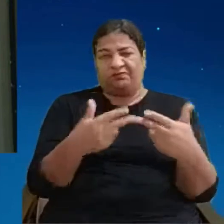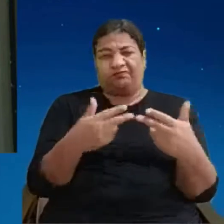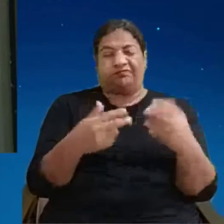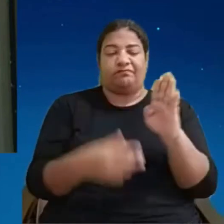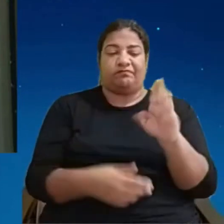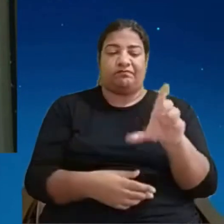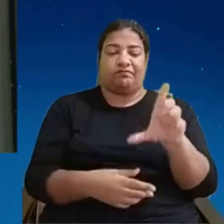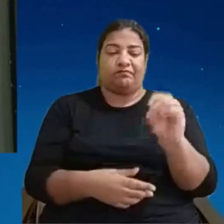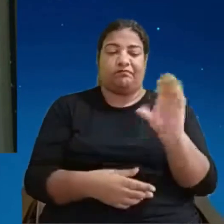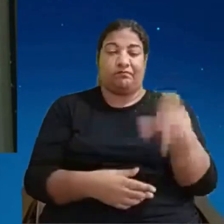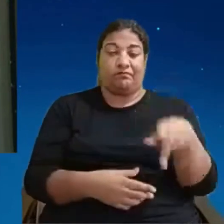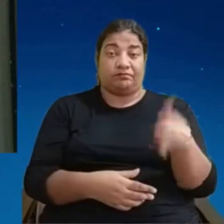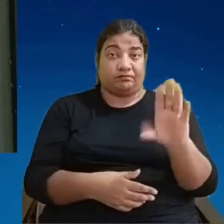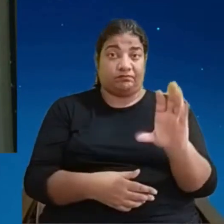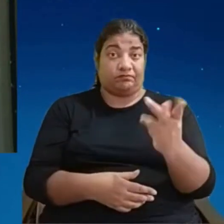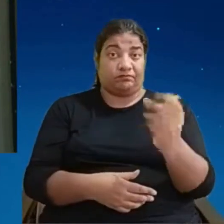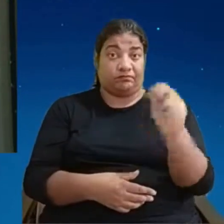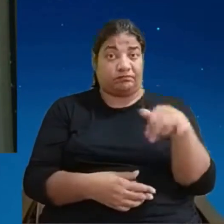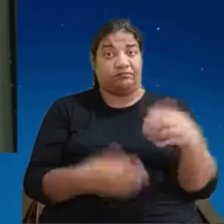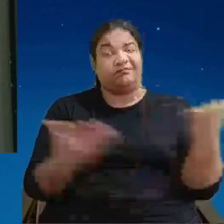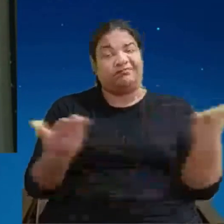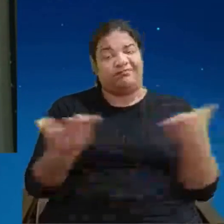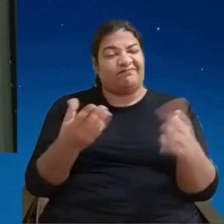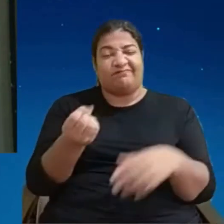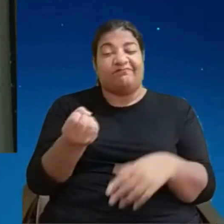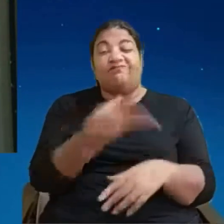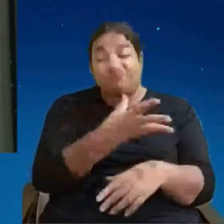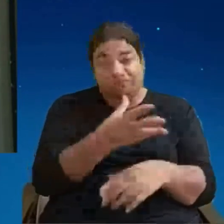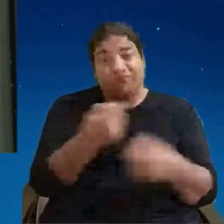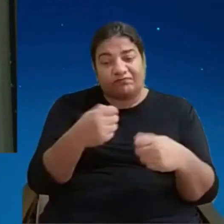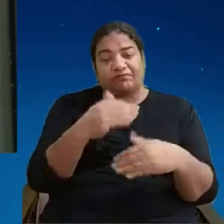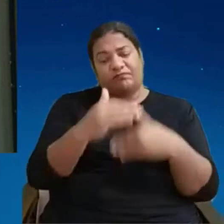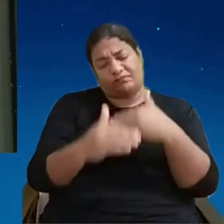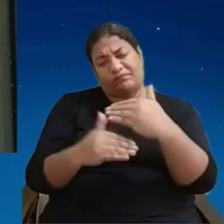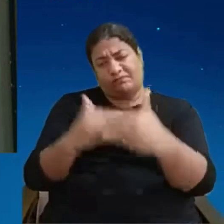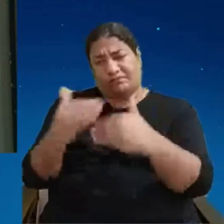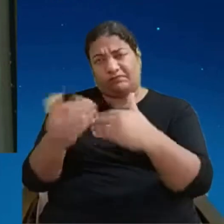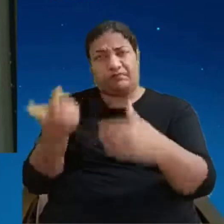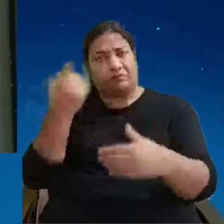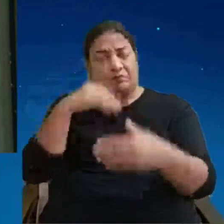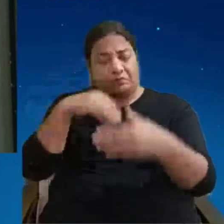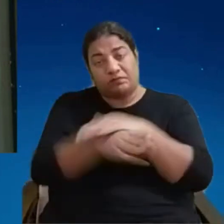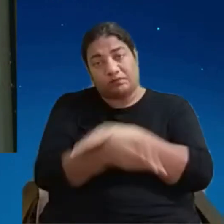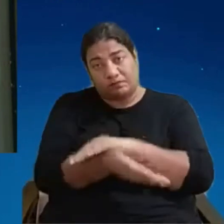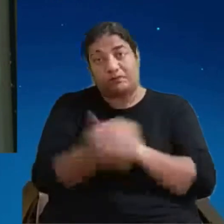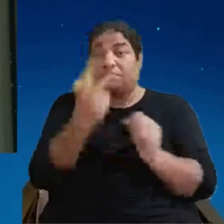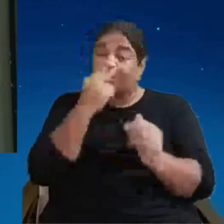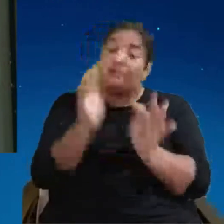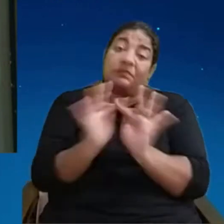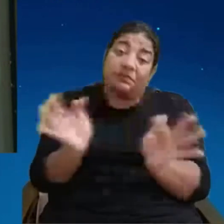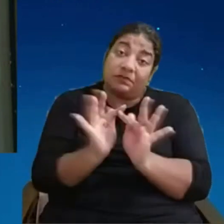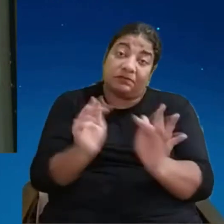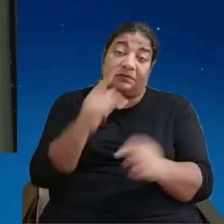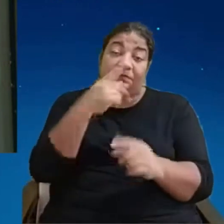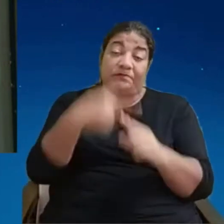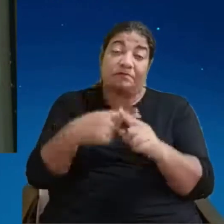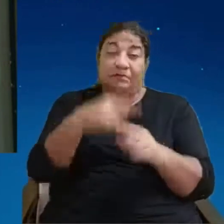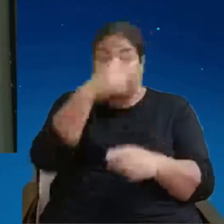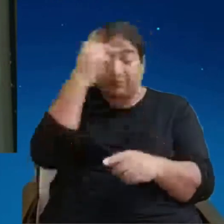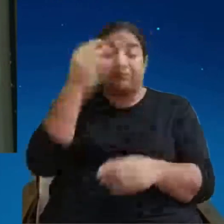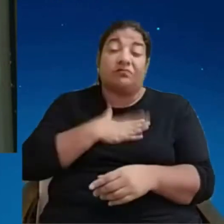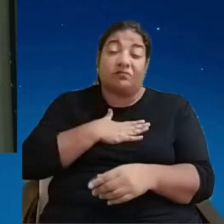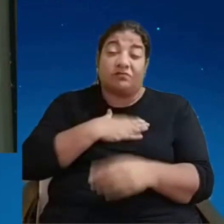fácil porque não é tão simples você entrar lá e criar uma é simples para quem gosta criar uma criptomoeda mas você vai ter que ter